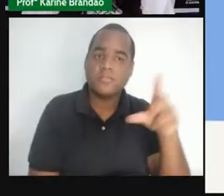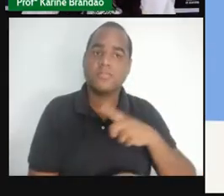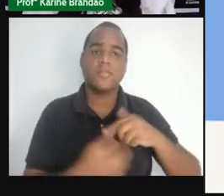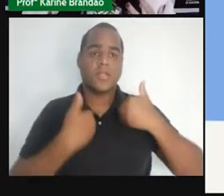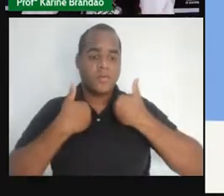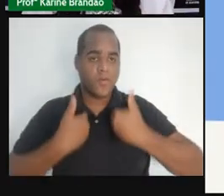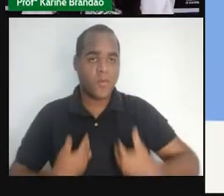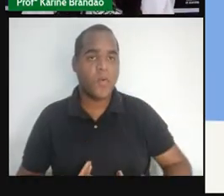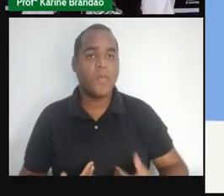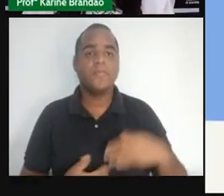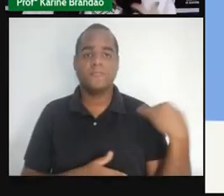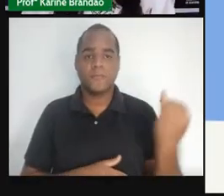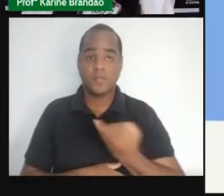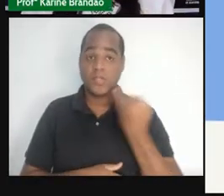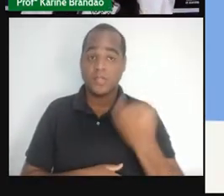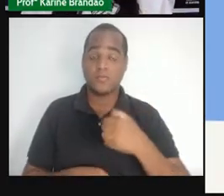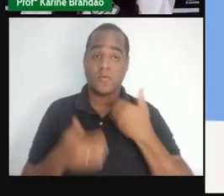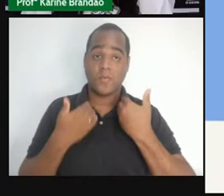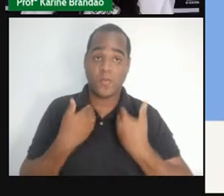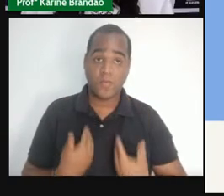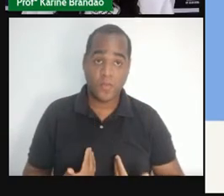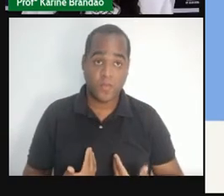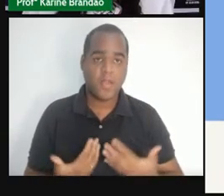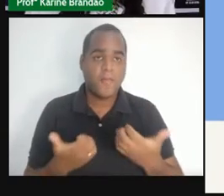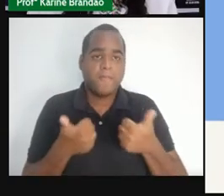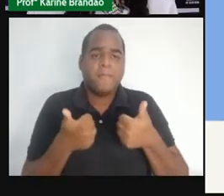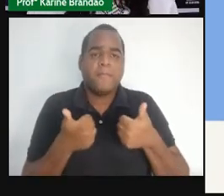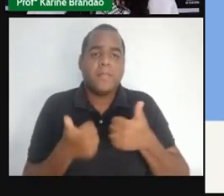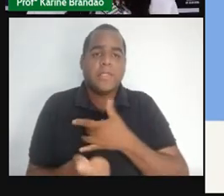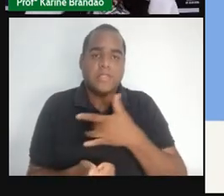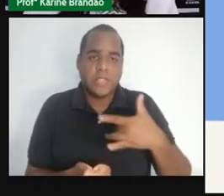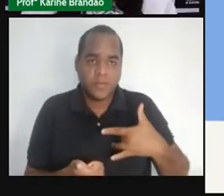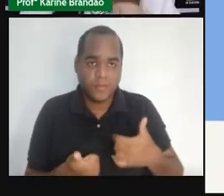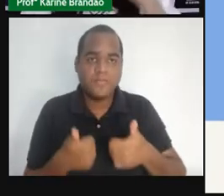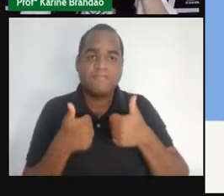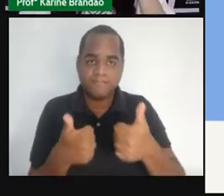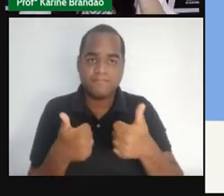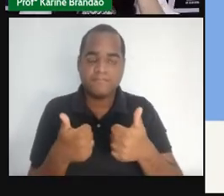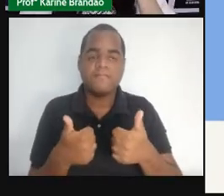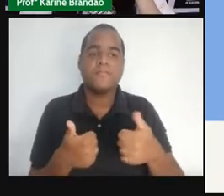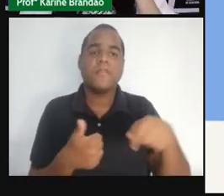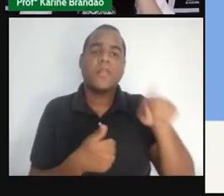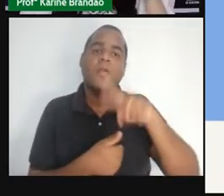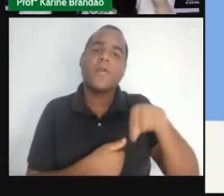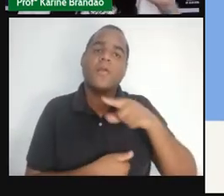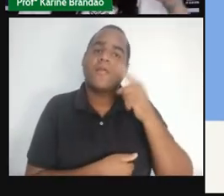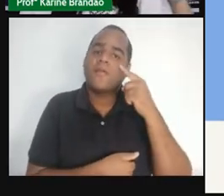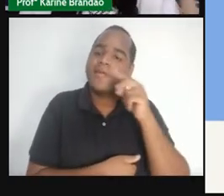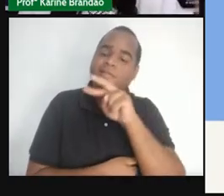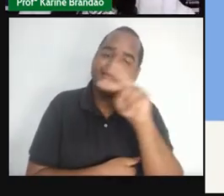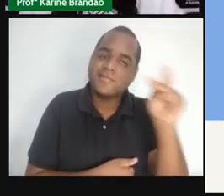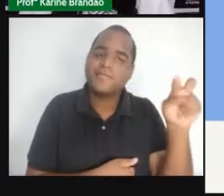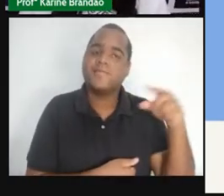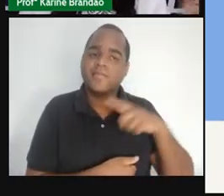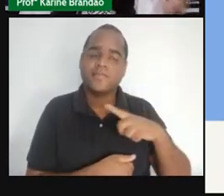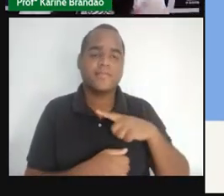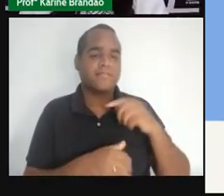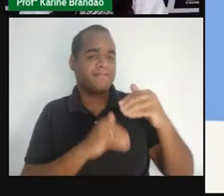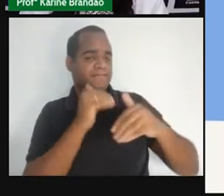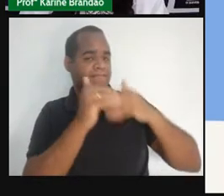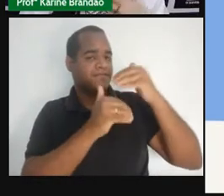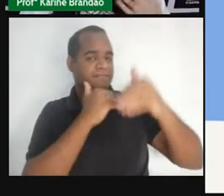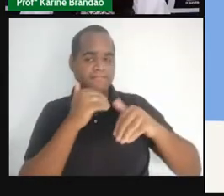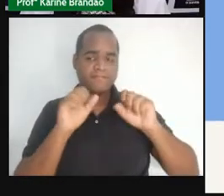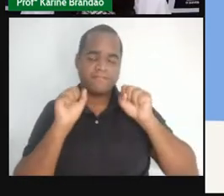corpo, para a importância do meu corpo e de eu estar bem, de eu estar com saúde. E a gente viu ao longo desse processo de